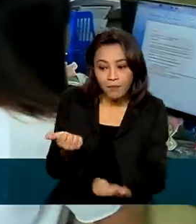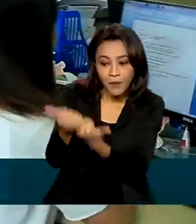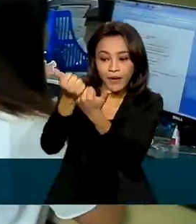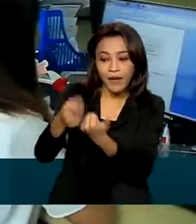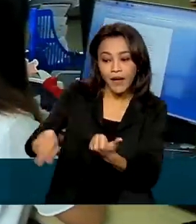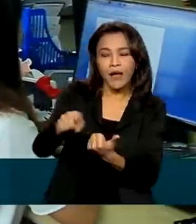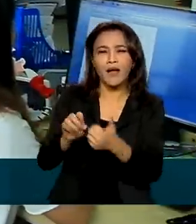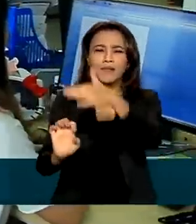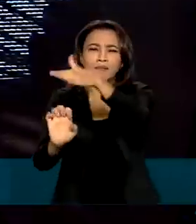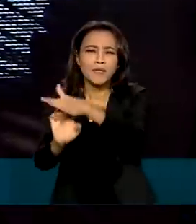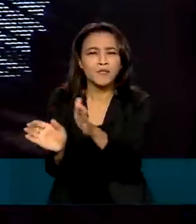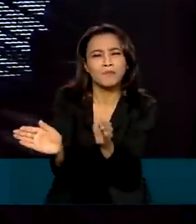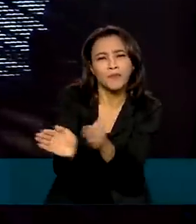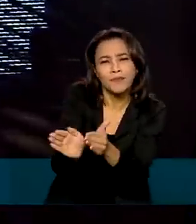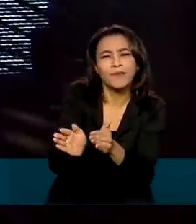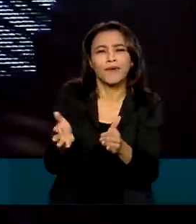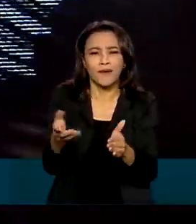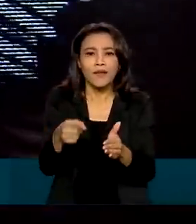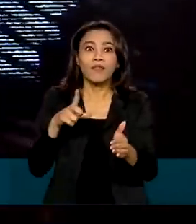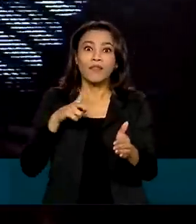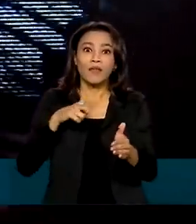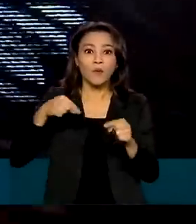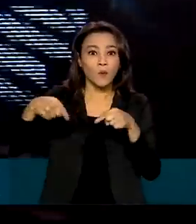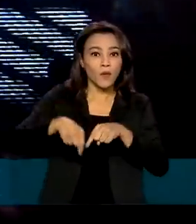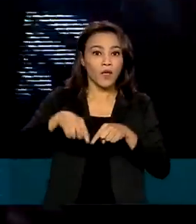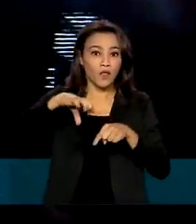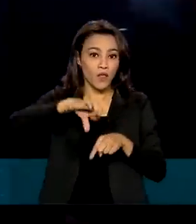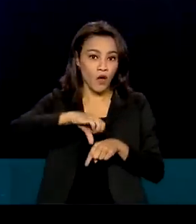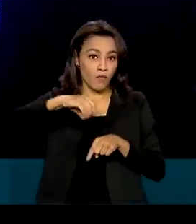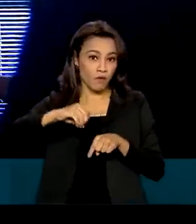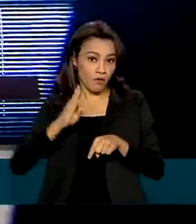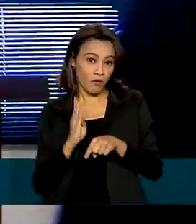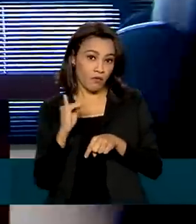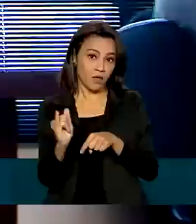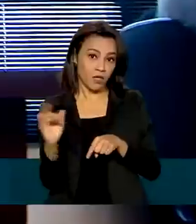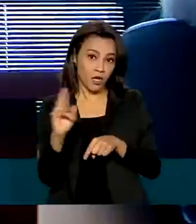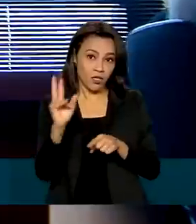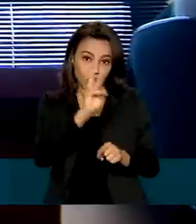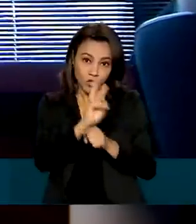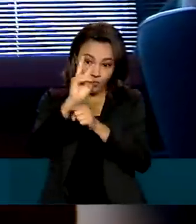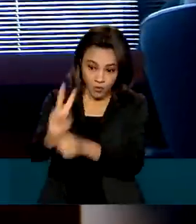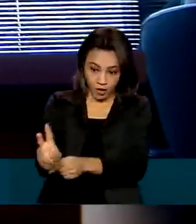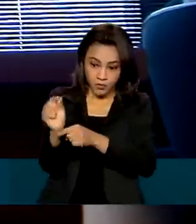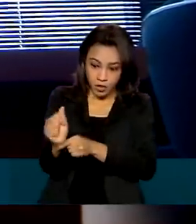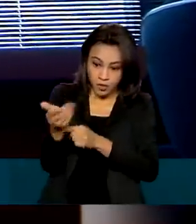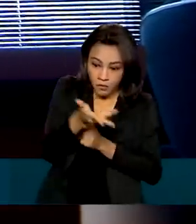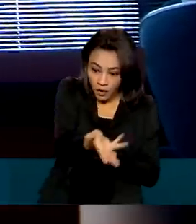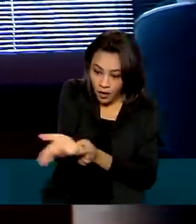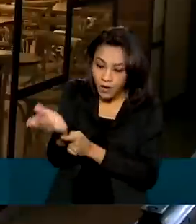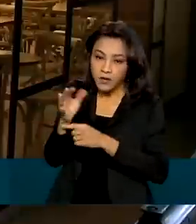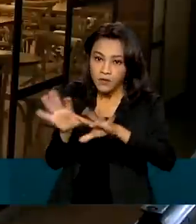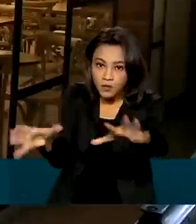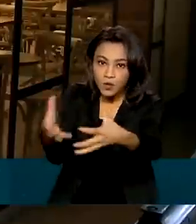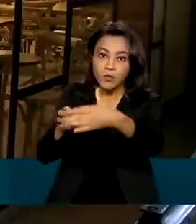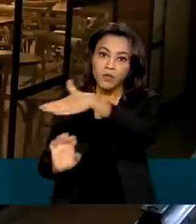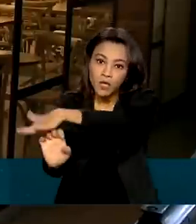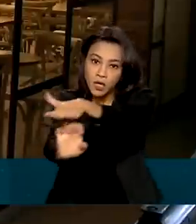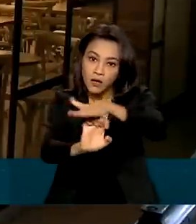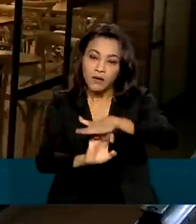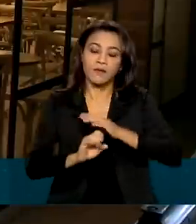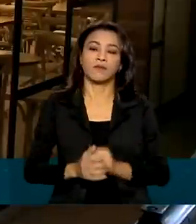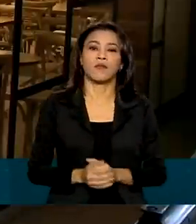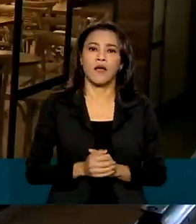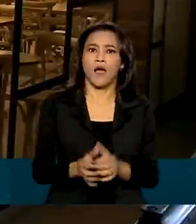empresários. Ele veio com cerca de 90 bilhões de reais em créditos para esse público. A maior